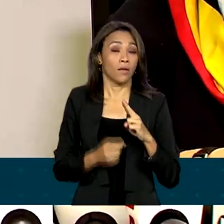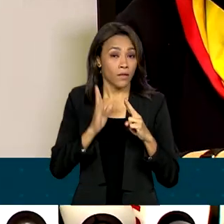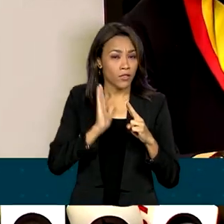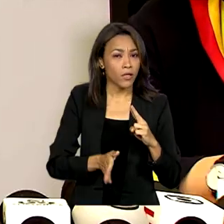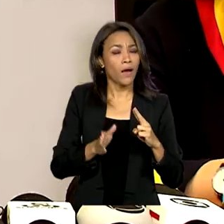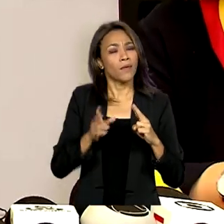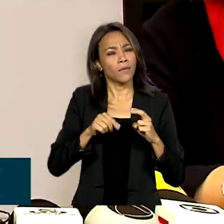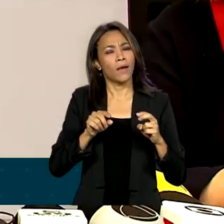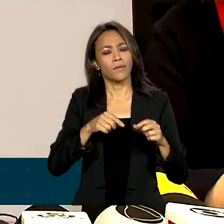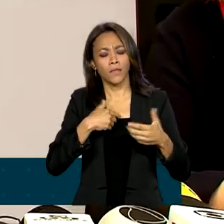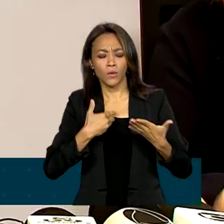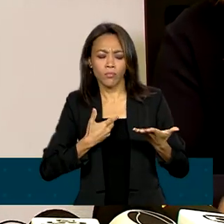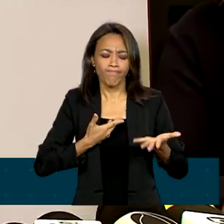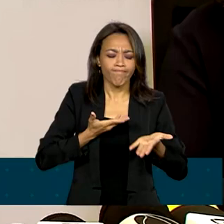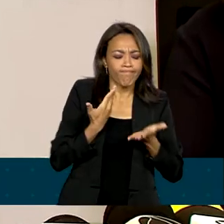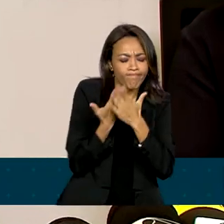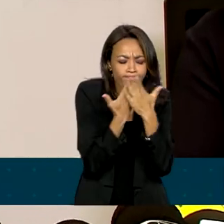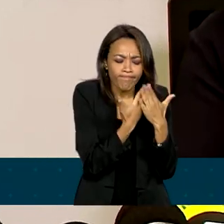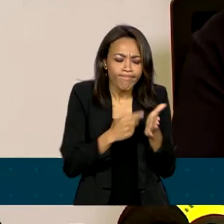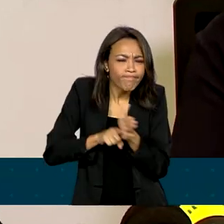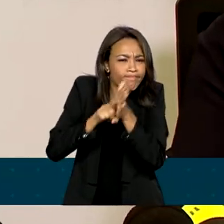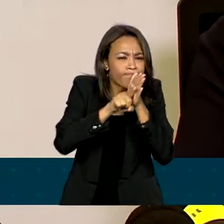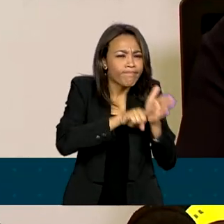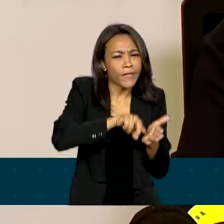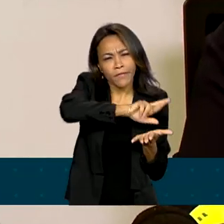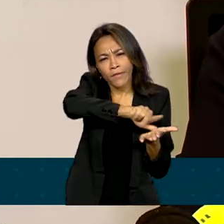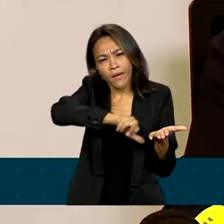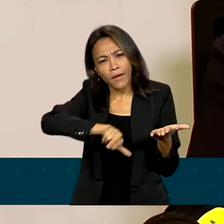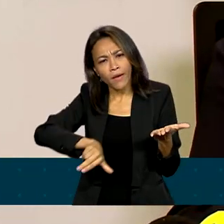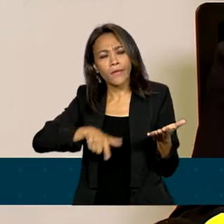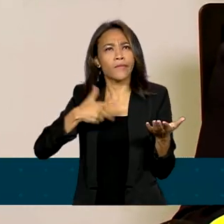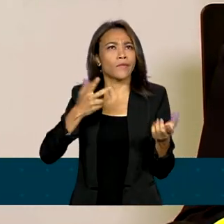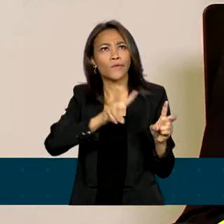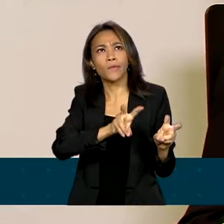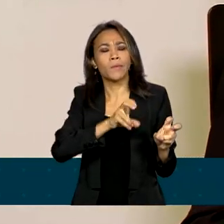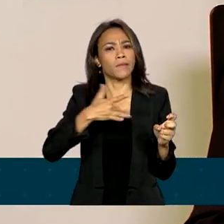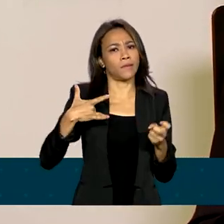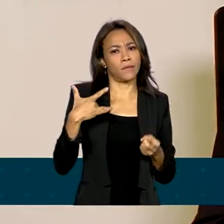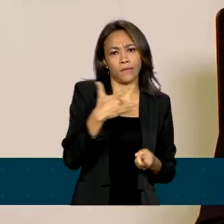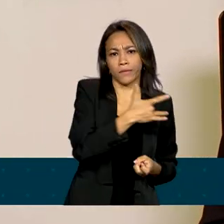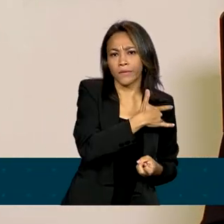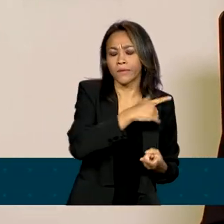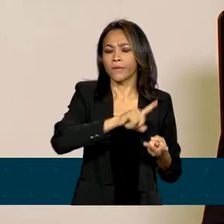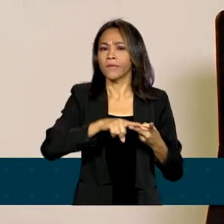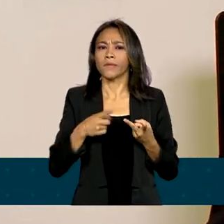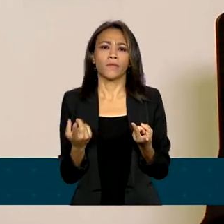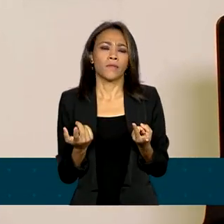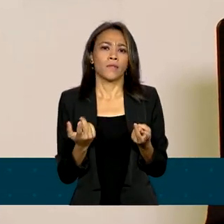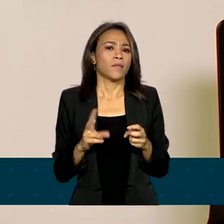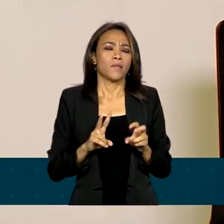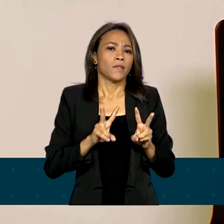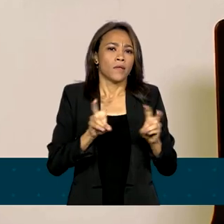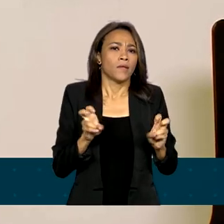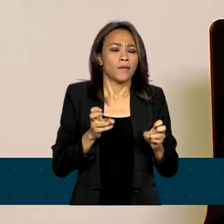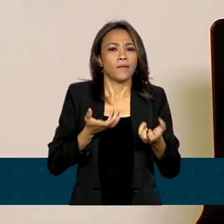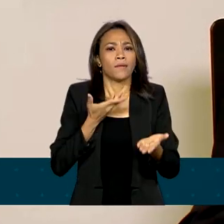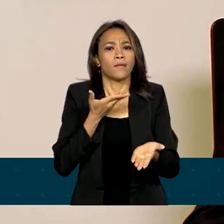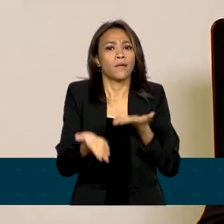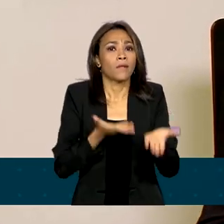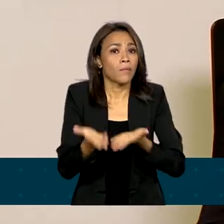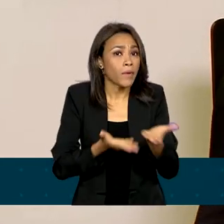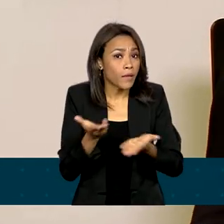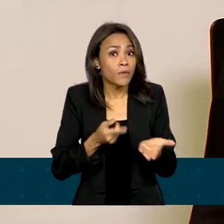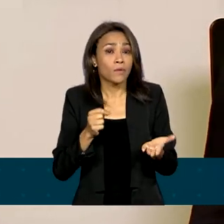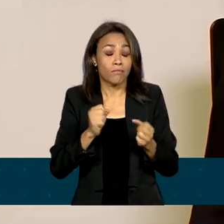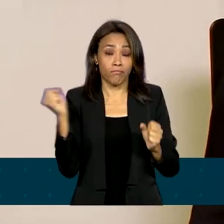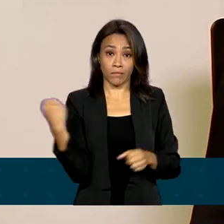em vários níveis, que envolvem desde a questão de saúde, o tratamento ao problema da grave